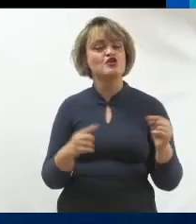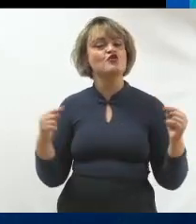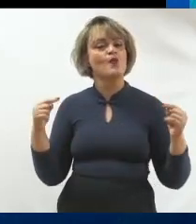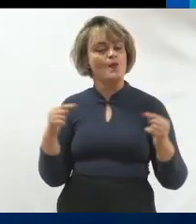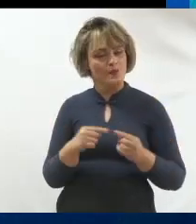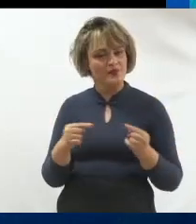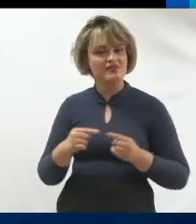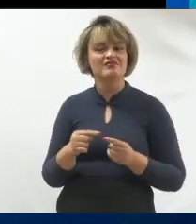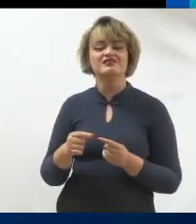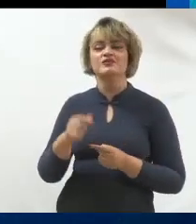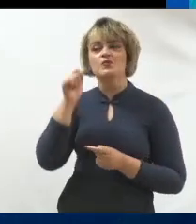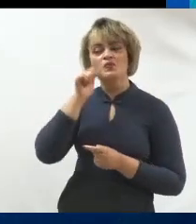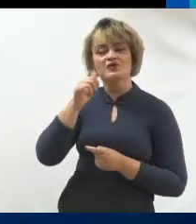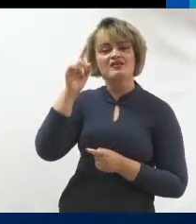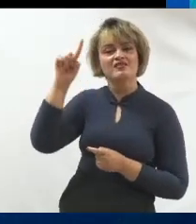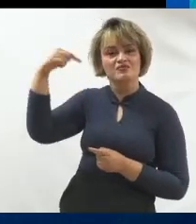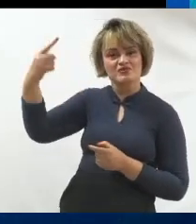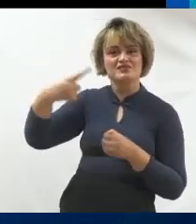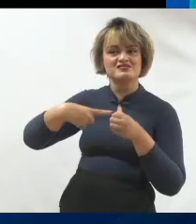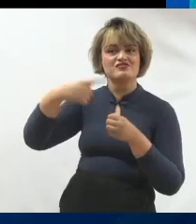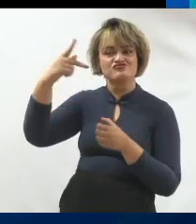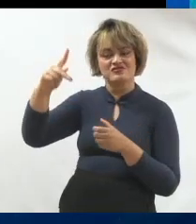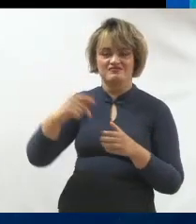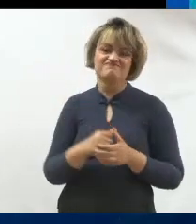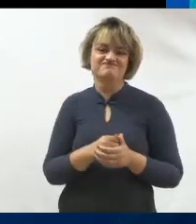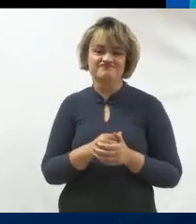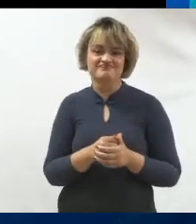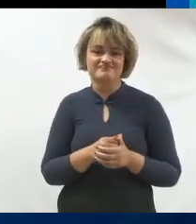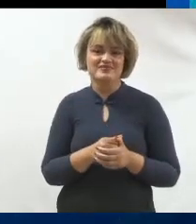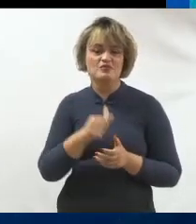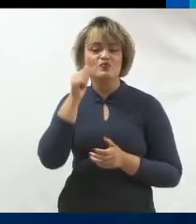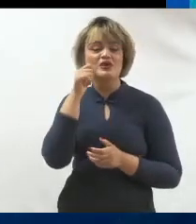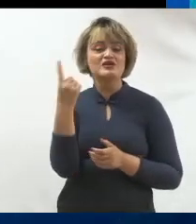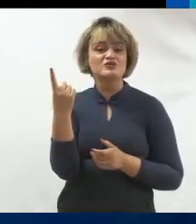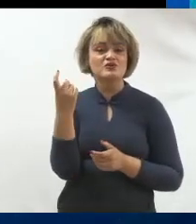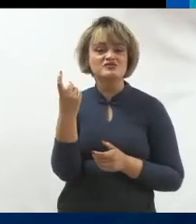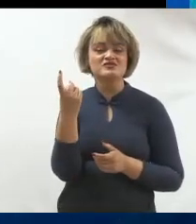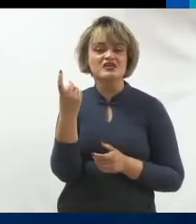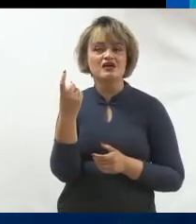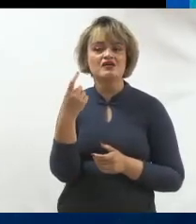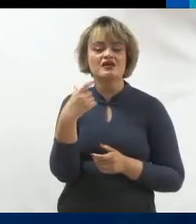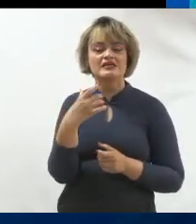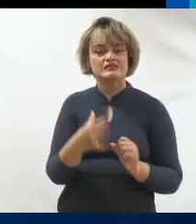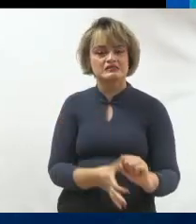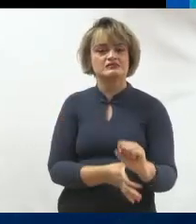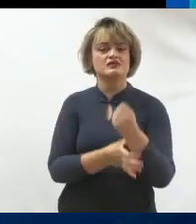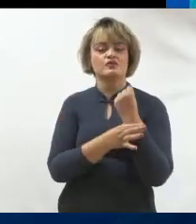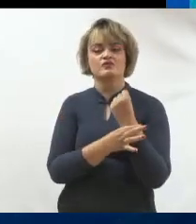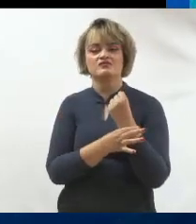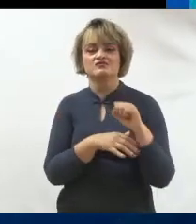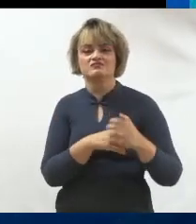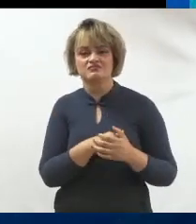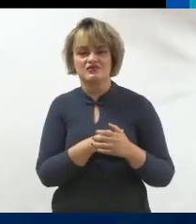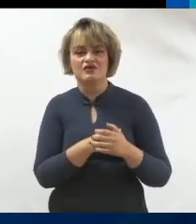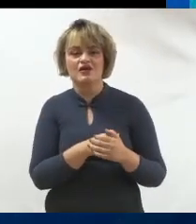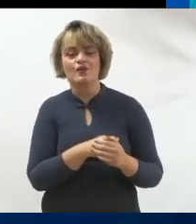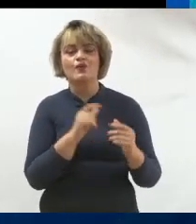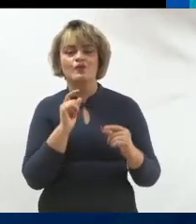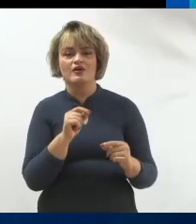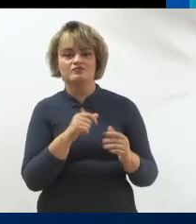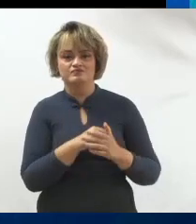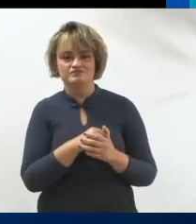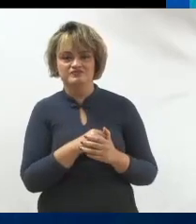mães lá na cidade dele. Uma mãe teria a segurança de votar